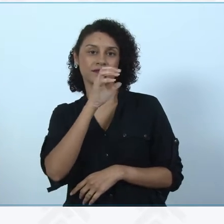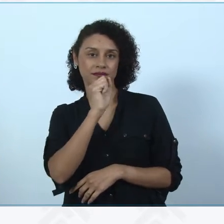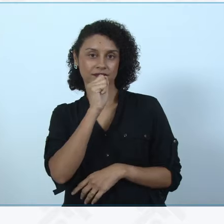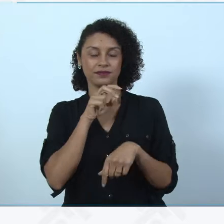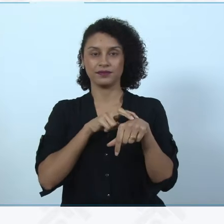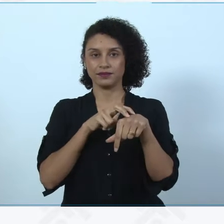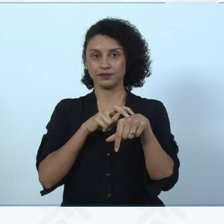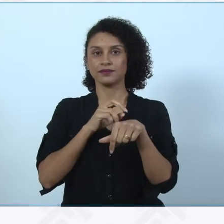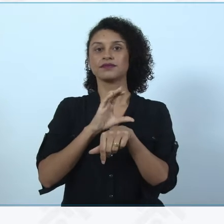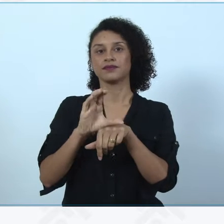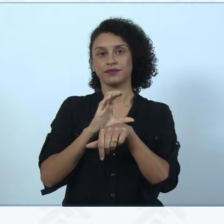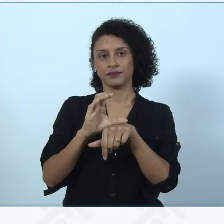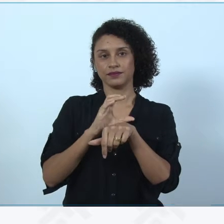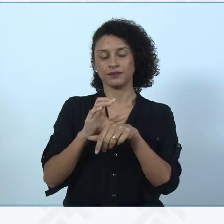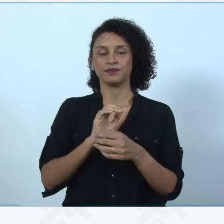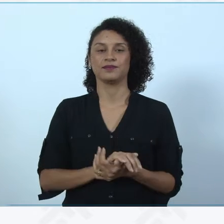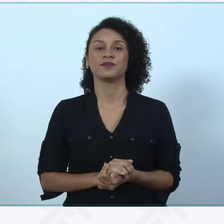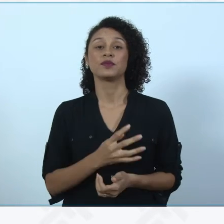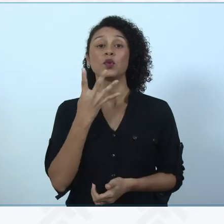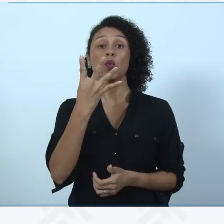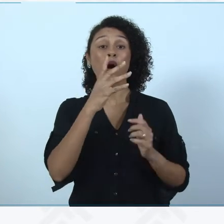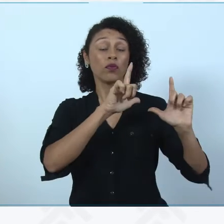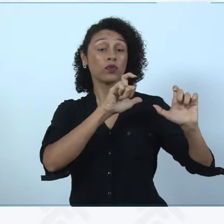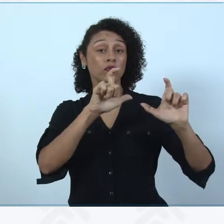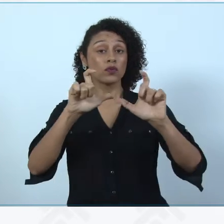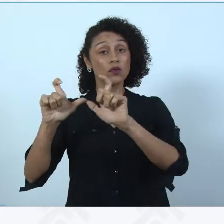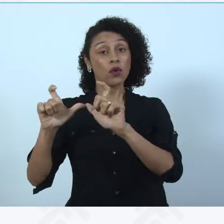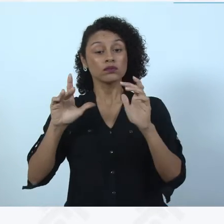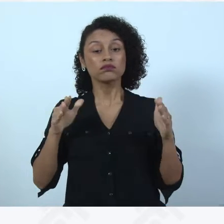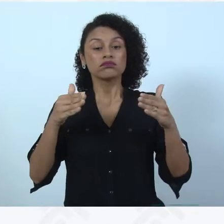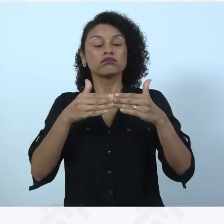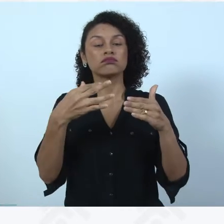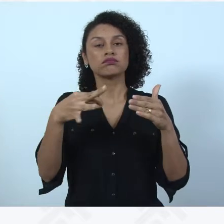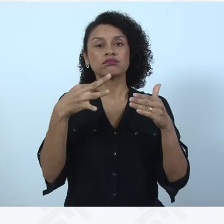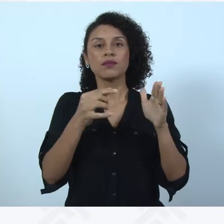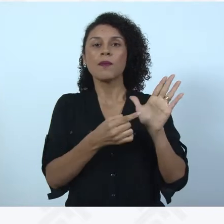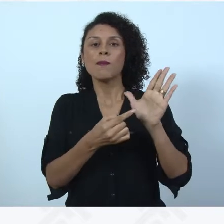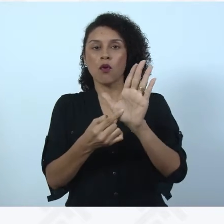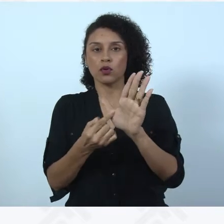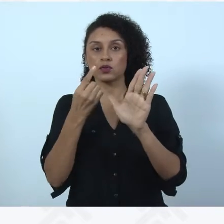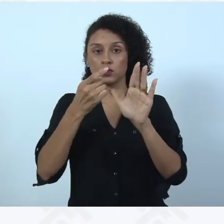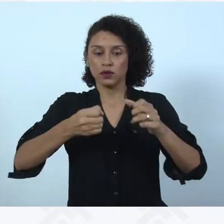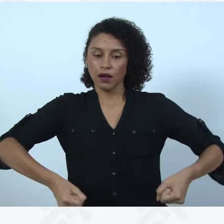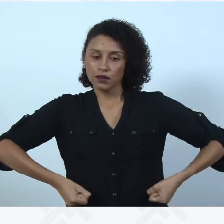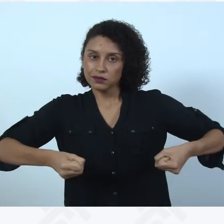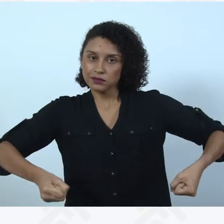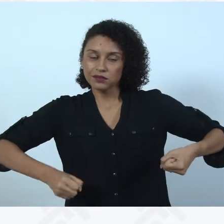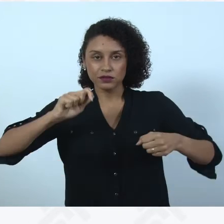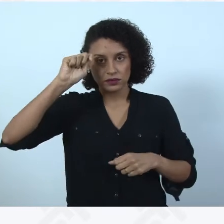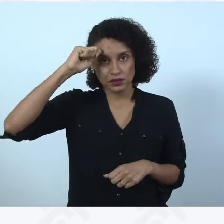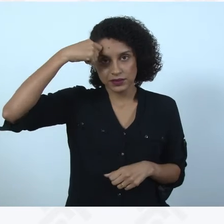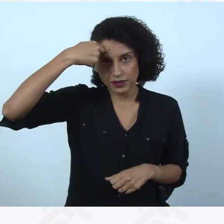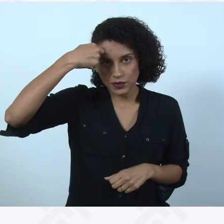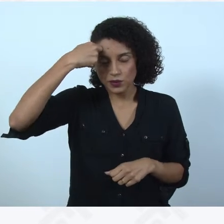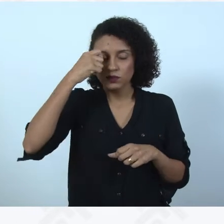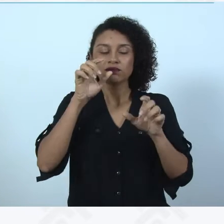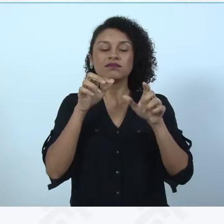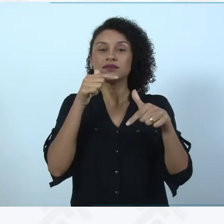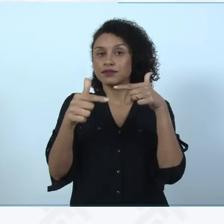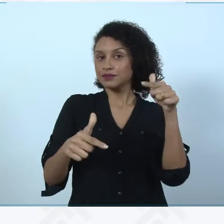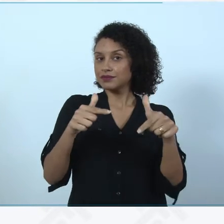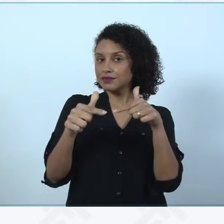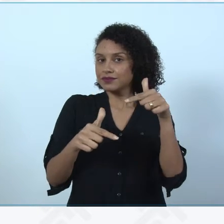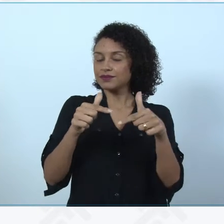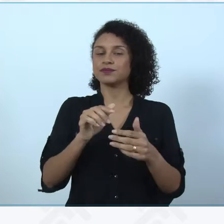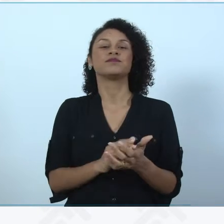azul, vermelho, laranja, verde e cinza. Quatro fotos no centro da página registram um cadeirante negro em